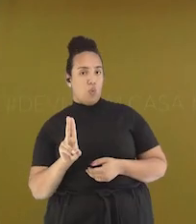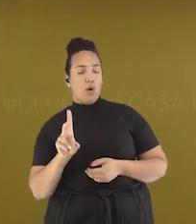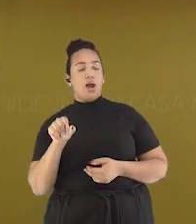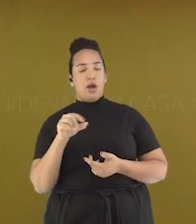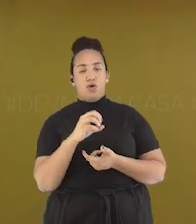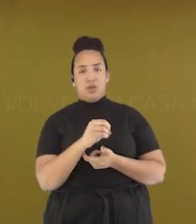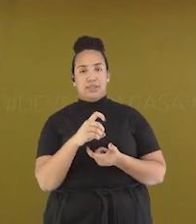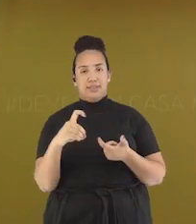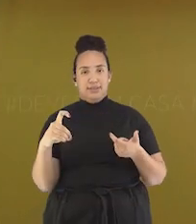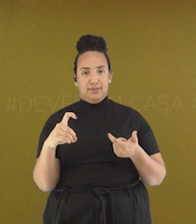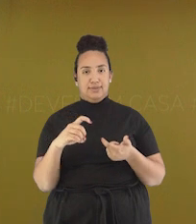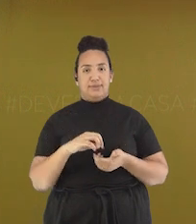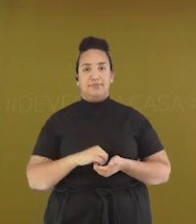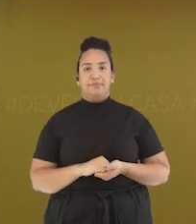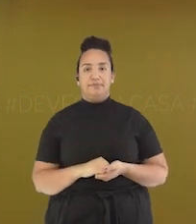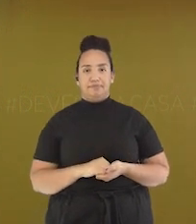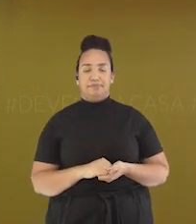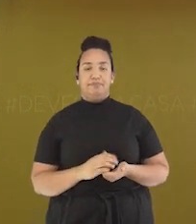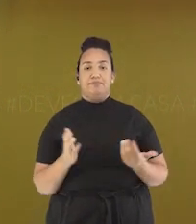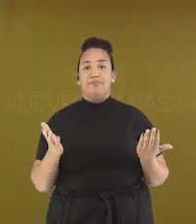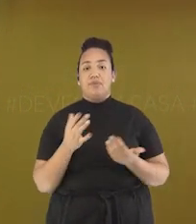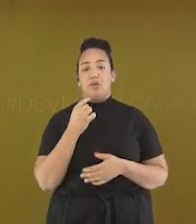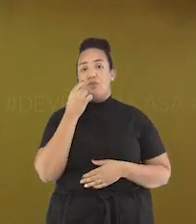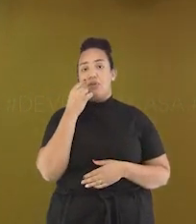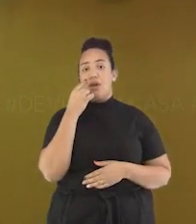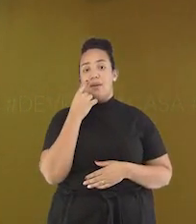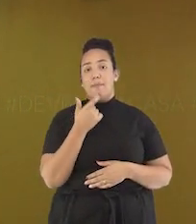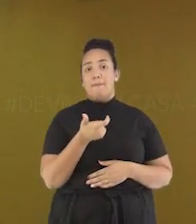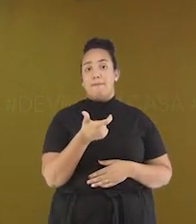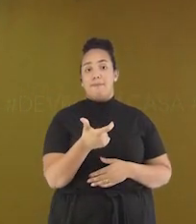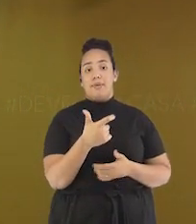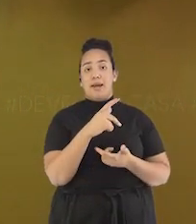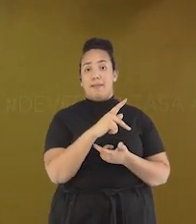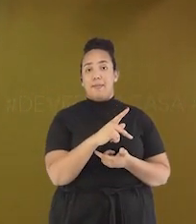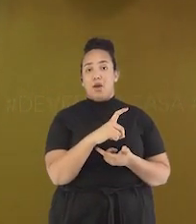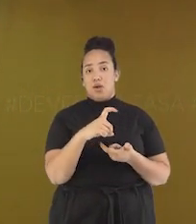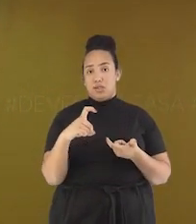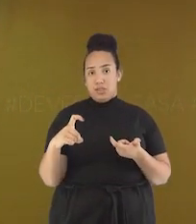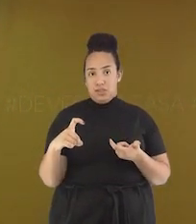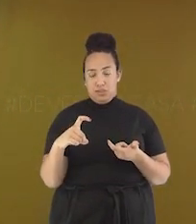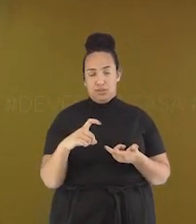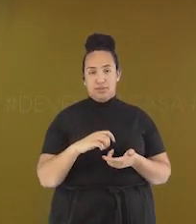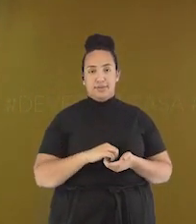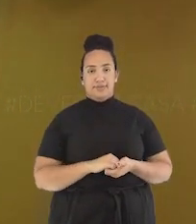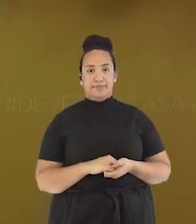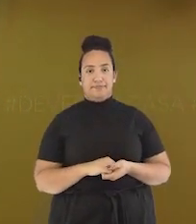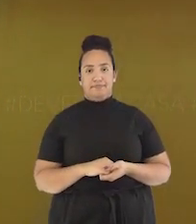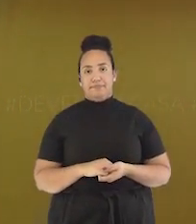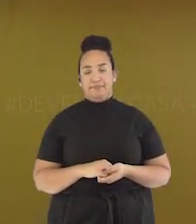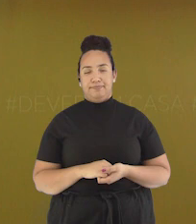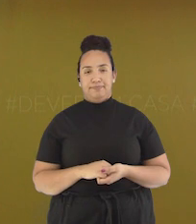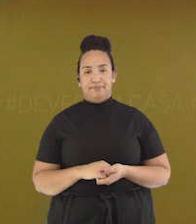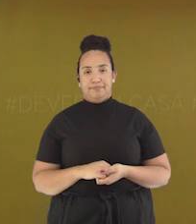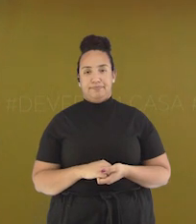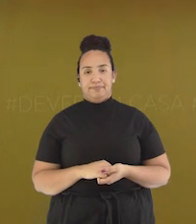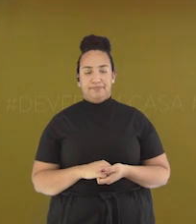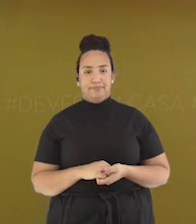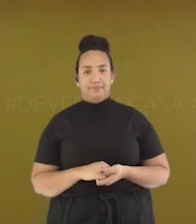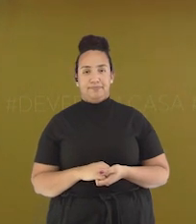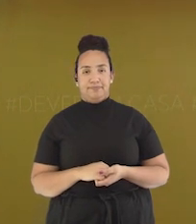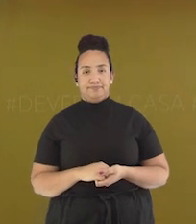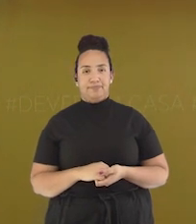Ok? Vamos agora ver as palavras paroxítonas Dessa estrofe